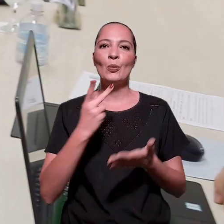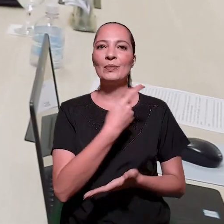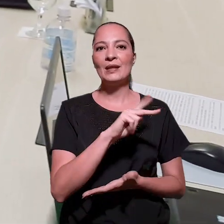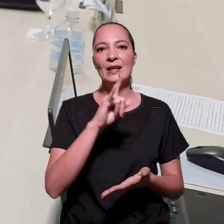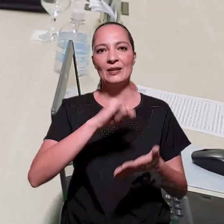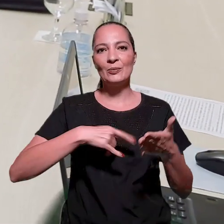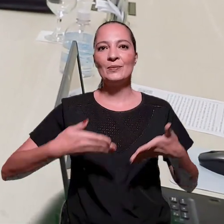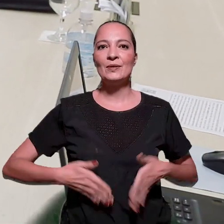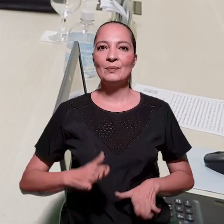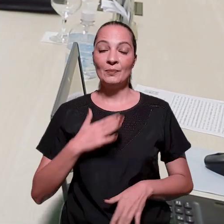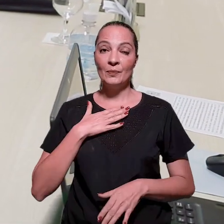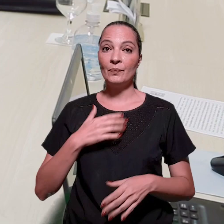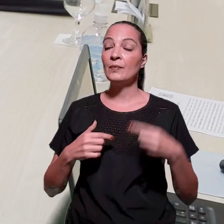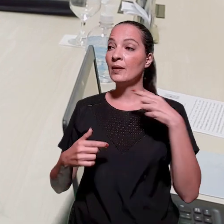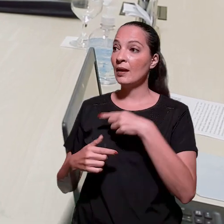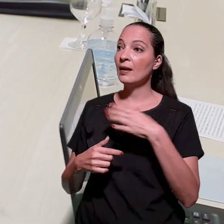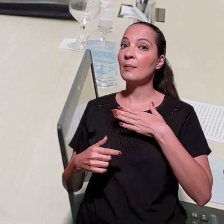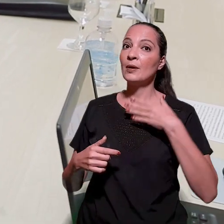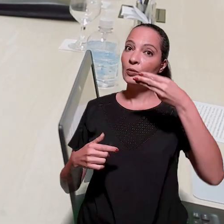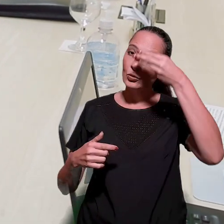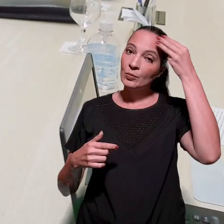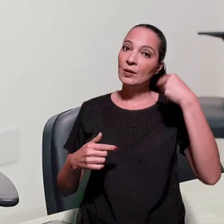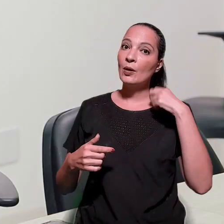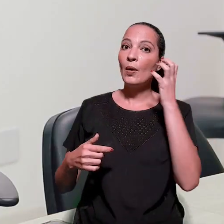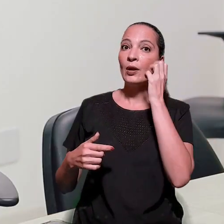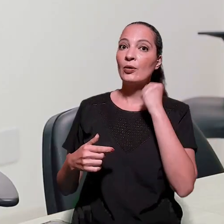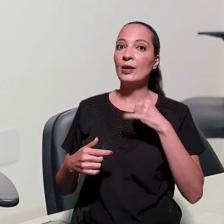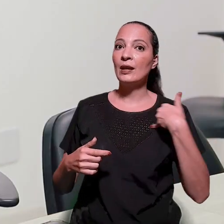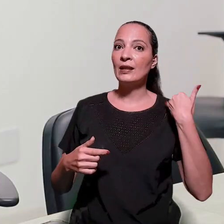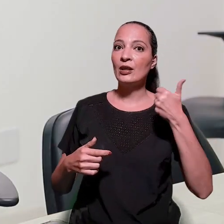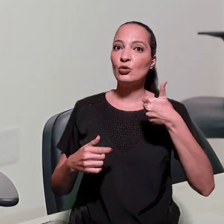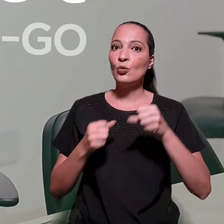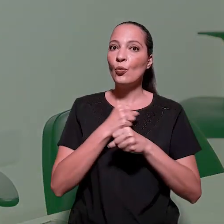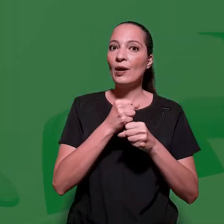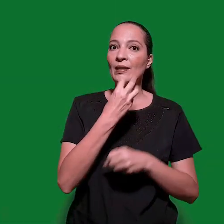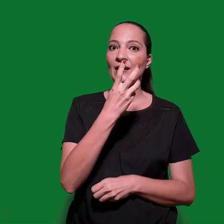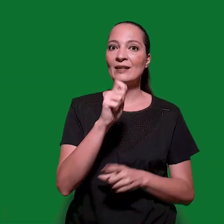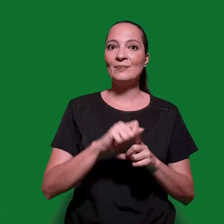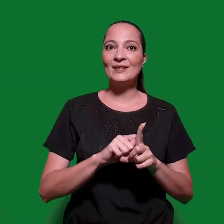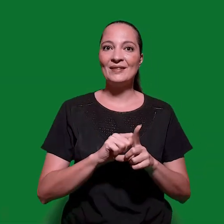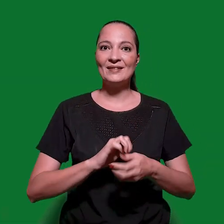Ele é meu sobrinho, eu peguei ele, tinha um ano e três meses de idade.